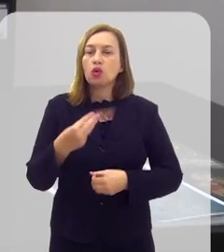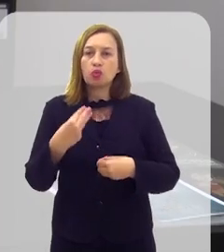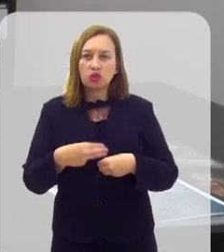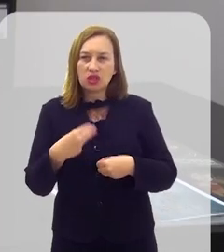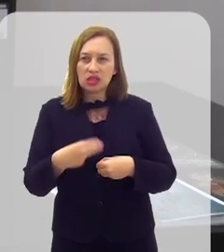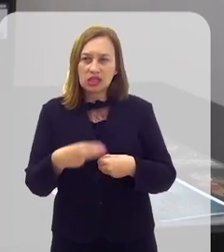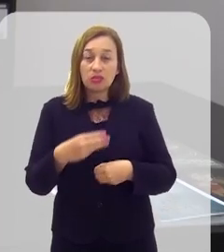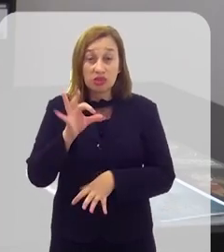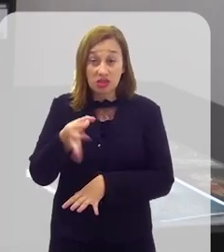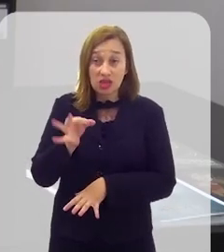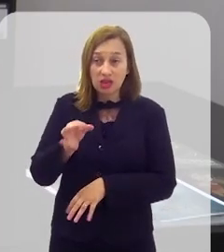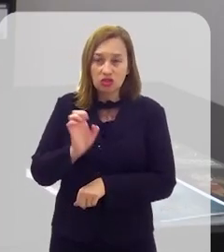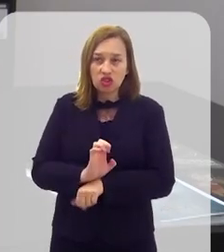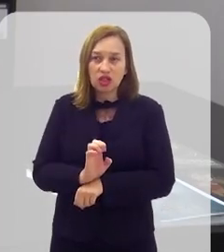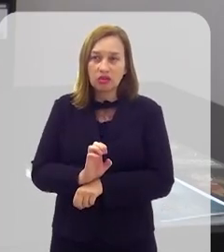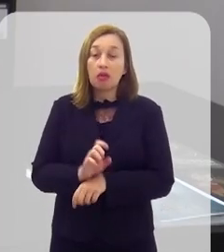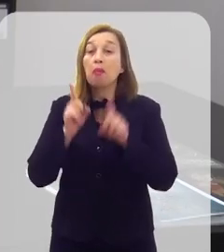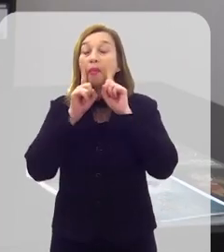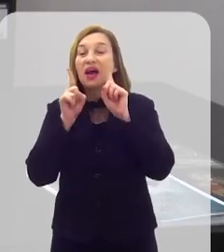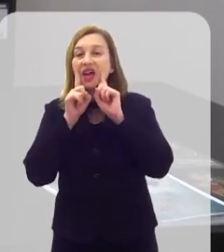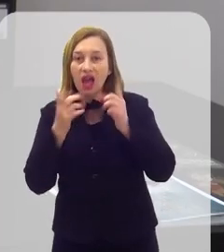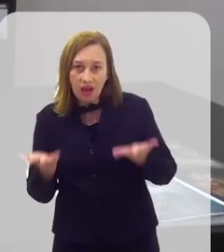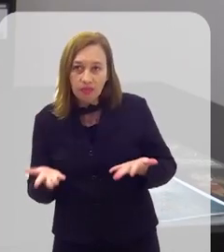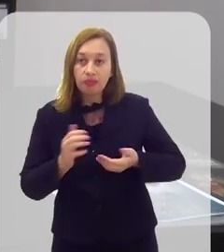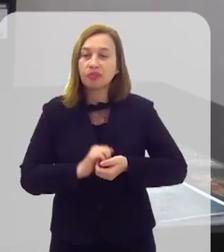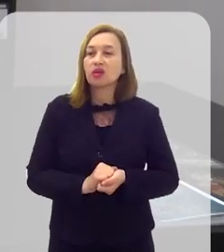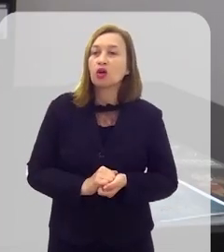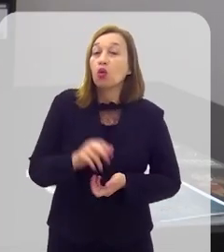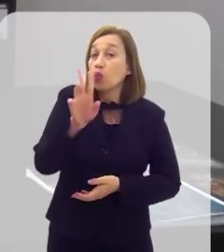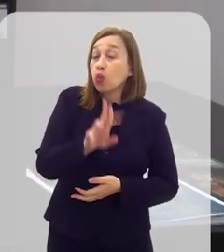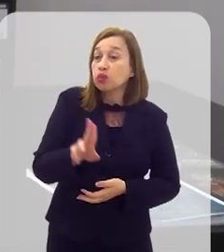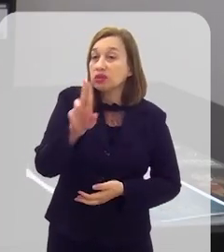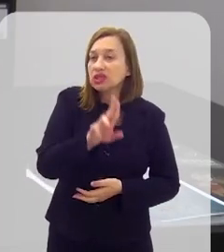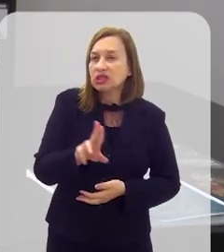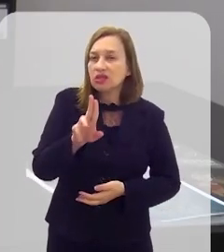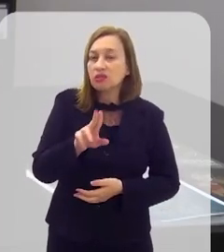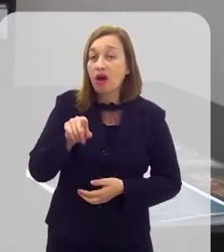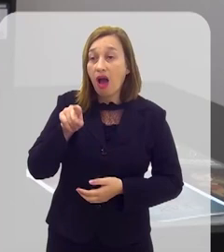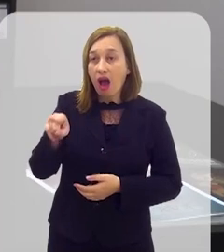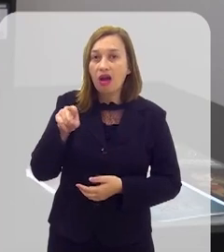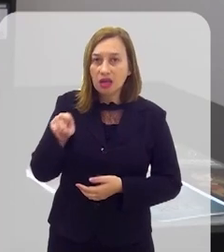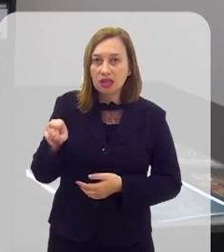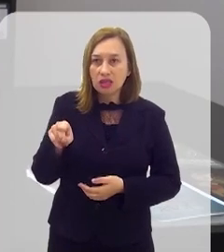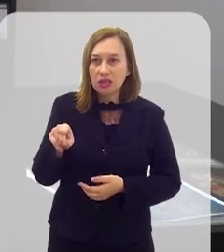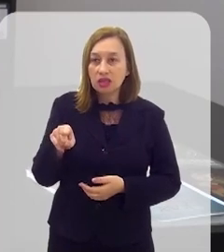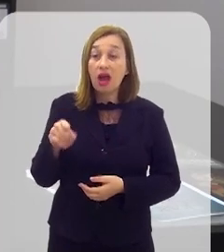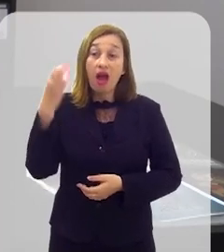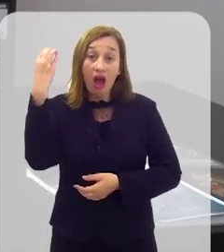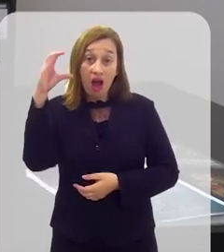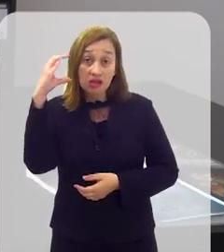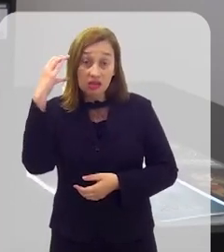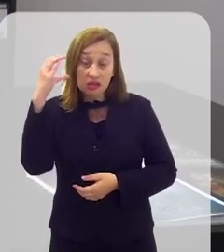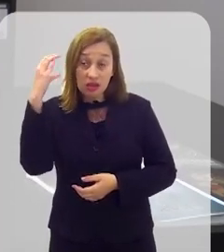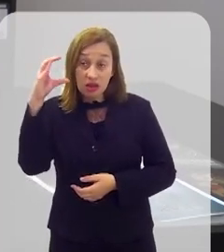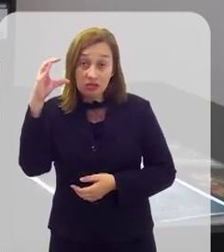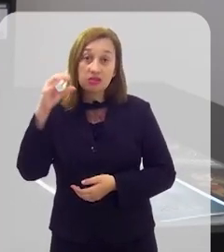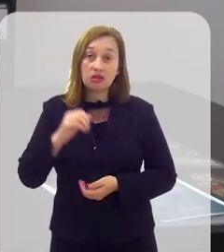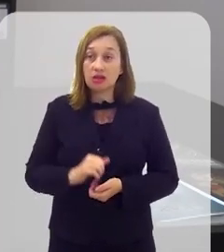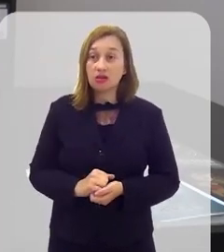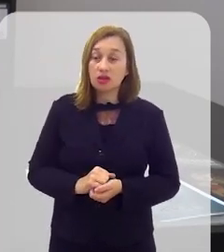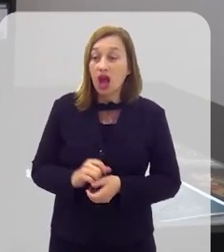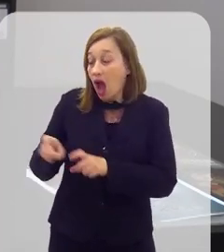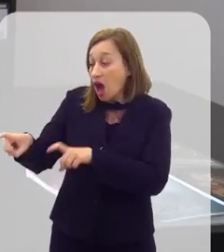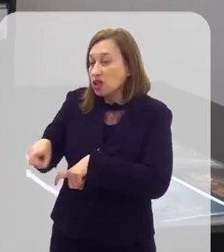legal num município que deu muito certo, aqui no estado, que é Maricá. Então, por exemplo, utilizando ali a